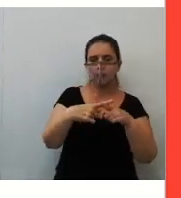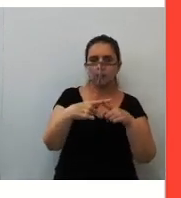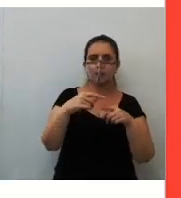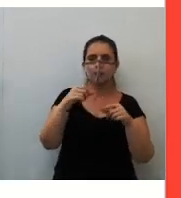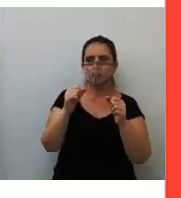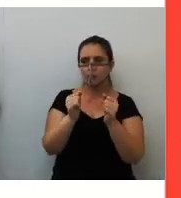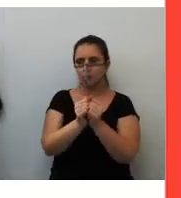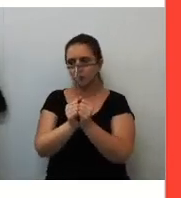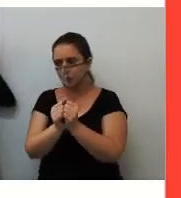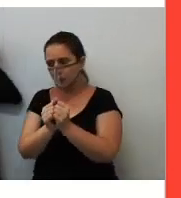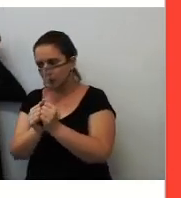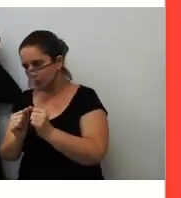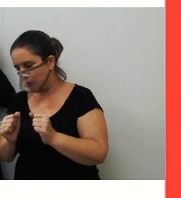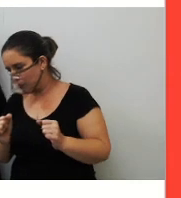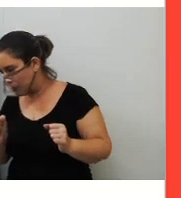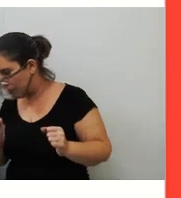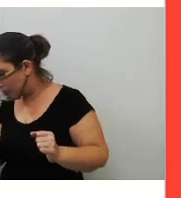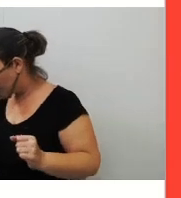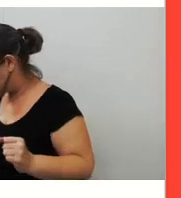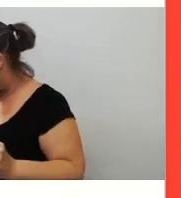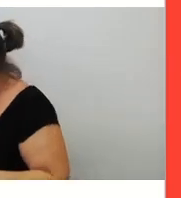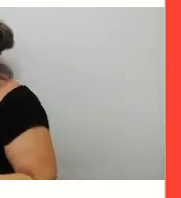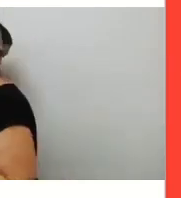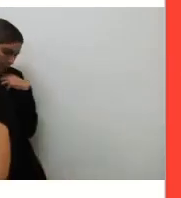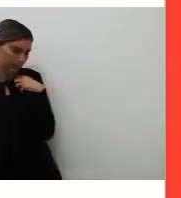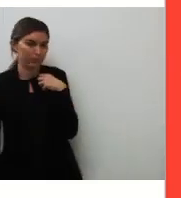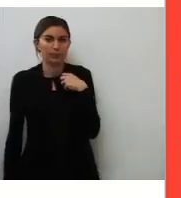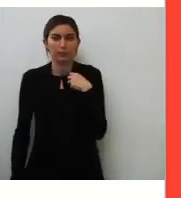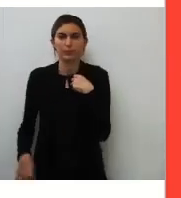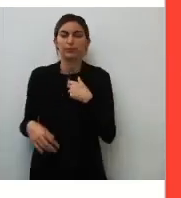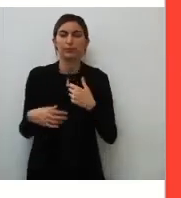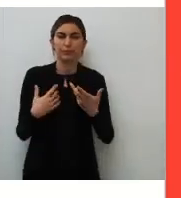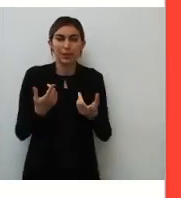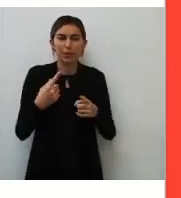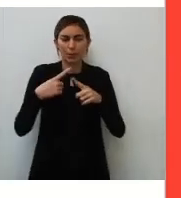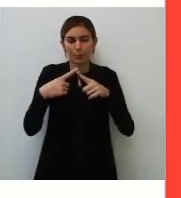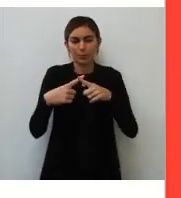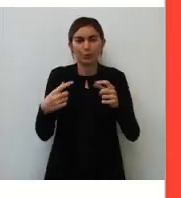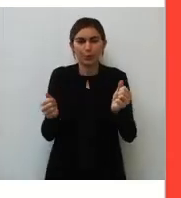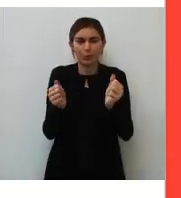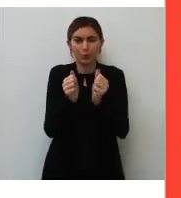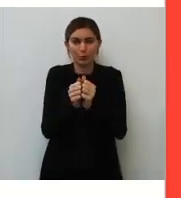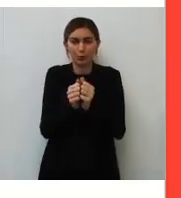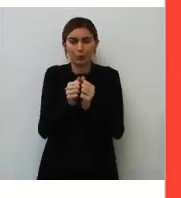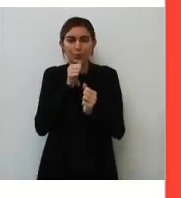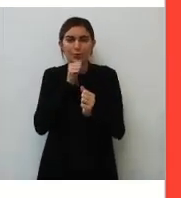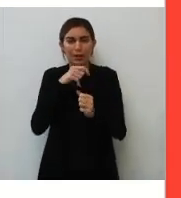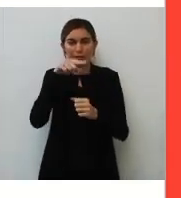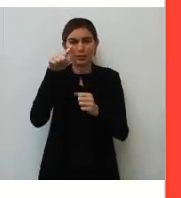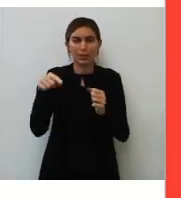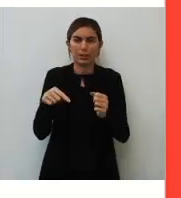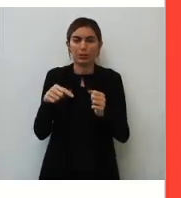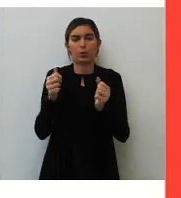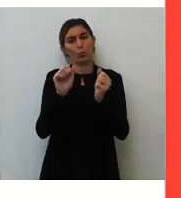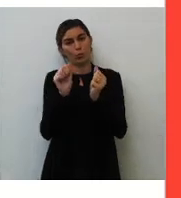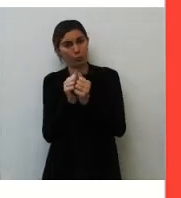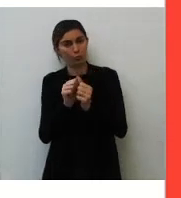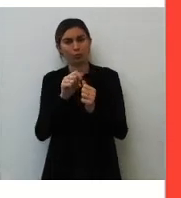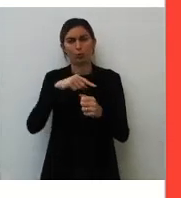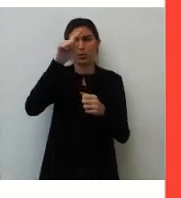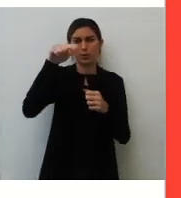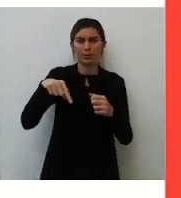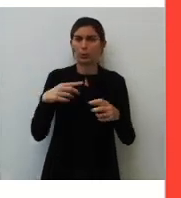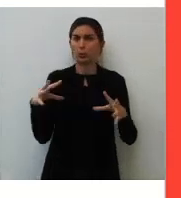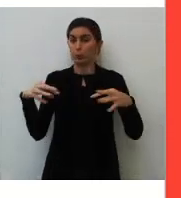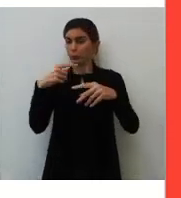sem acento. Porquê separado com acento. Porquê junto com acento. Lembram disso? É muito